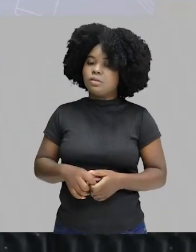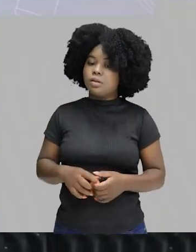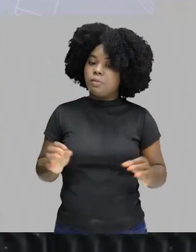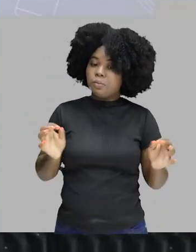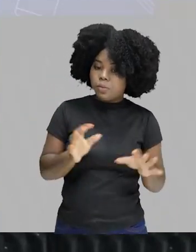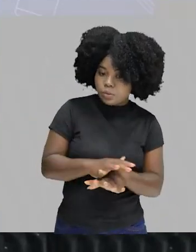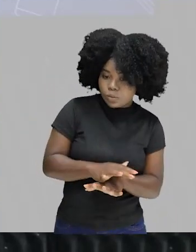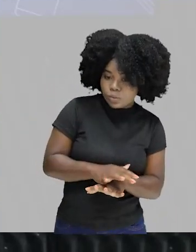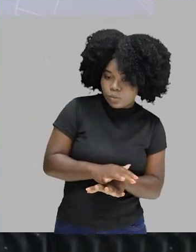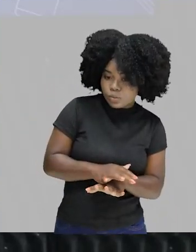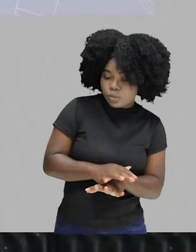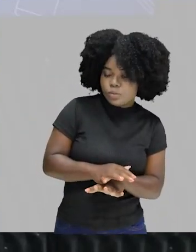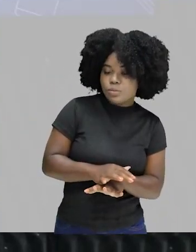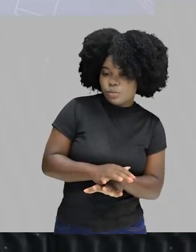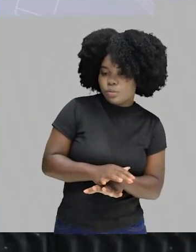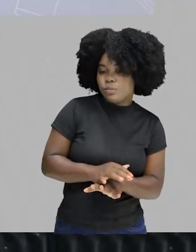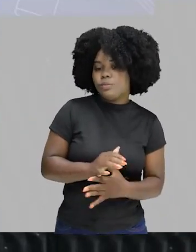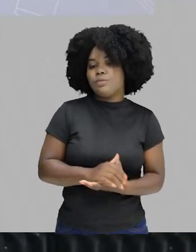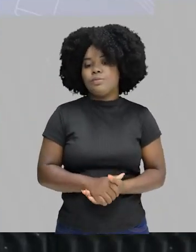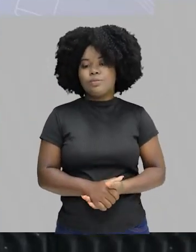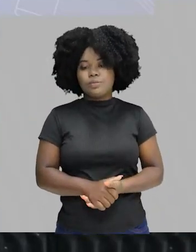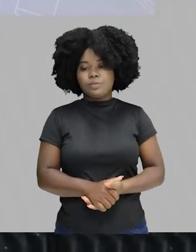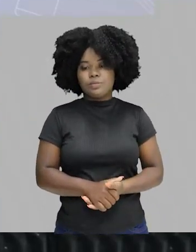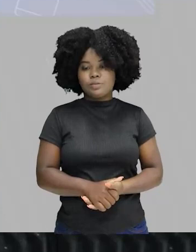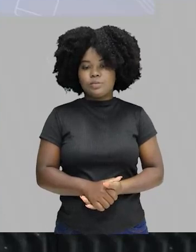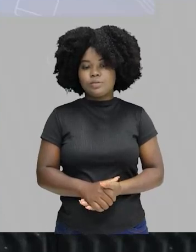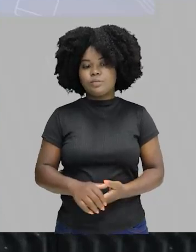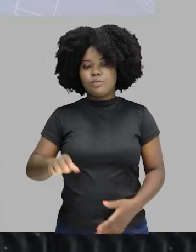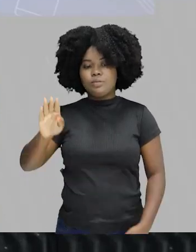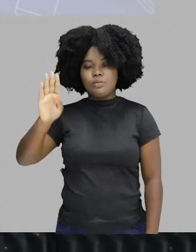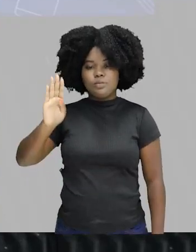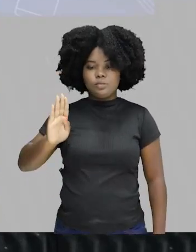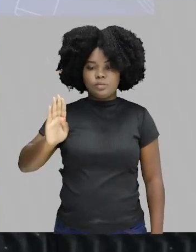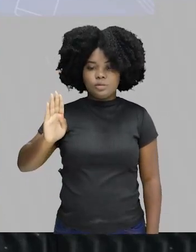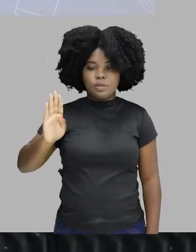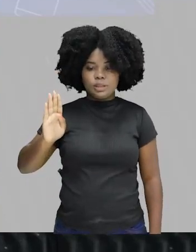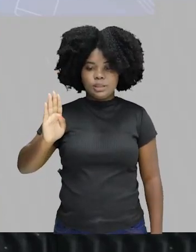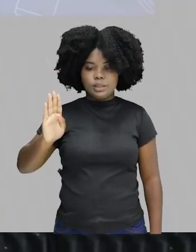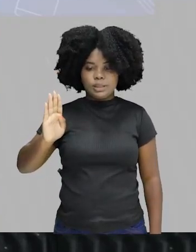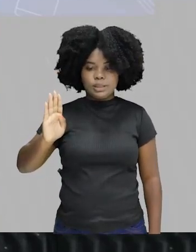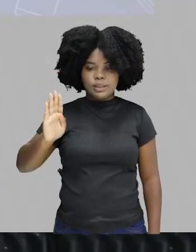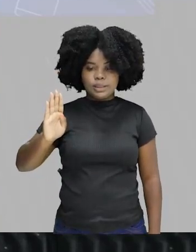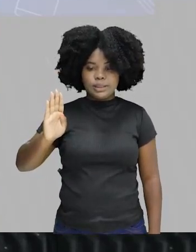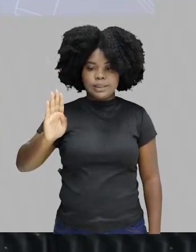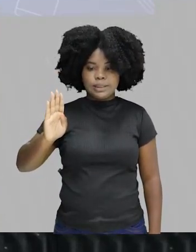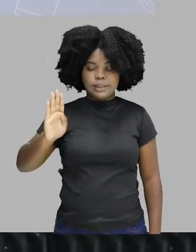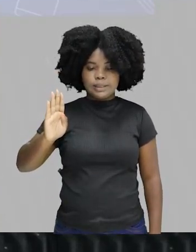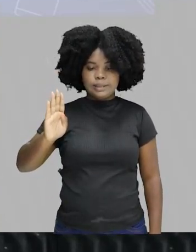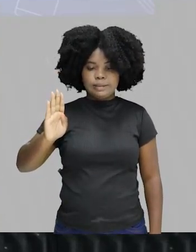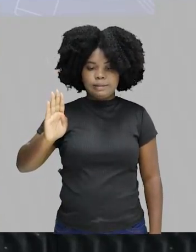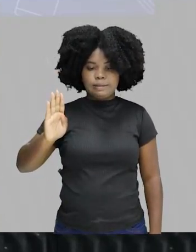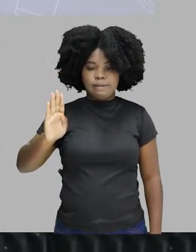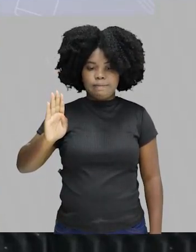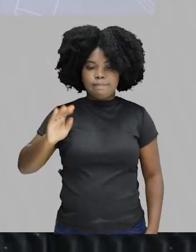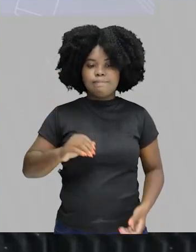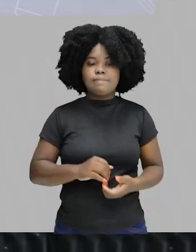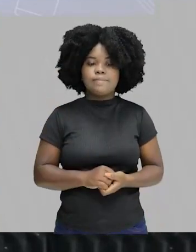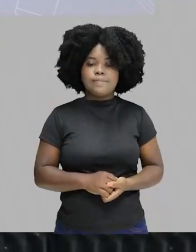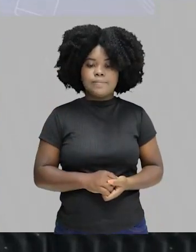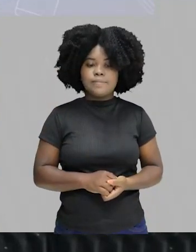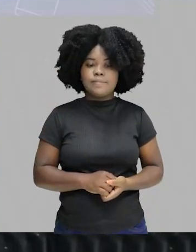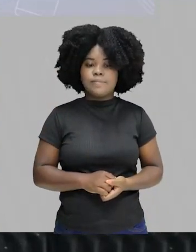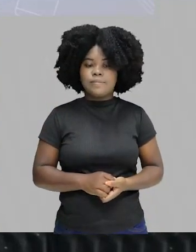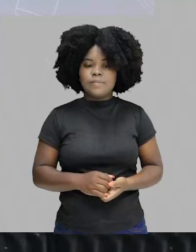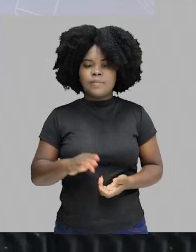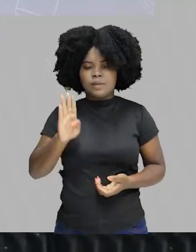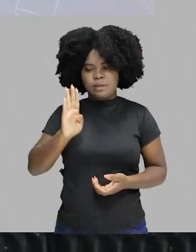a descrição desses direitos. Letra B. Os direitos civis são uma forma de controle social. Não é bem isso. Não é assim.